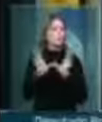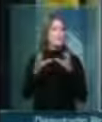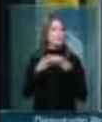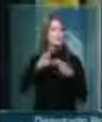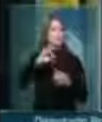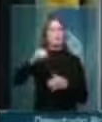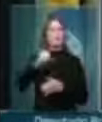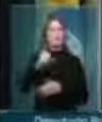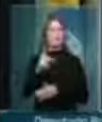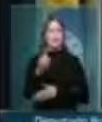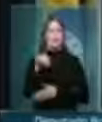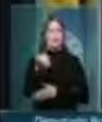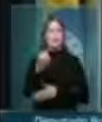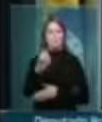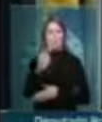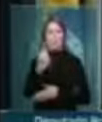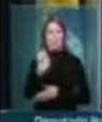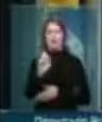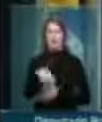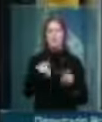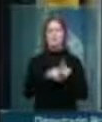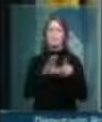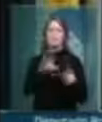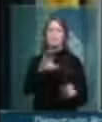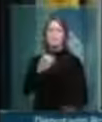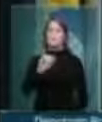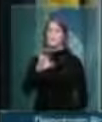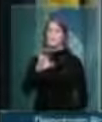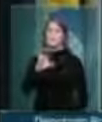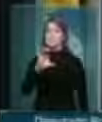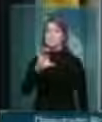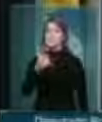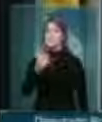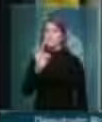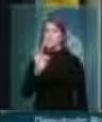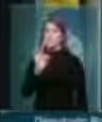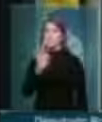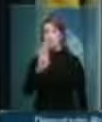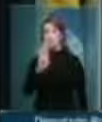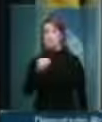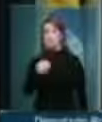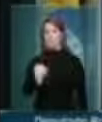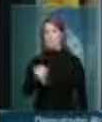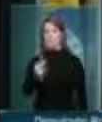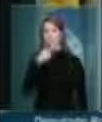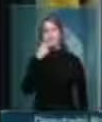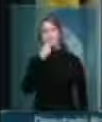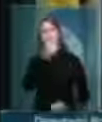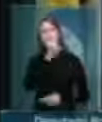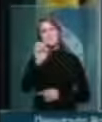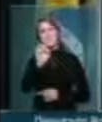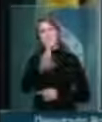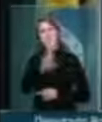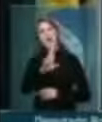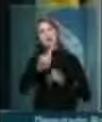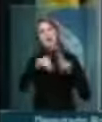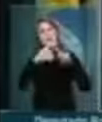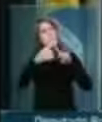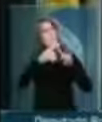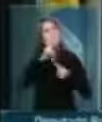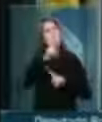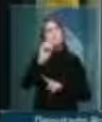JP Morgan e o Citibank. Empresas que do dia para a noite passam de capitais sociais de 100 reais para mais de